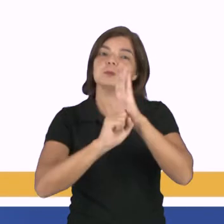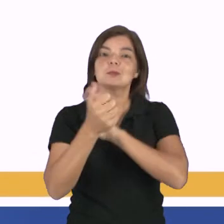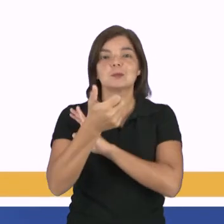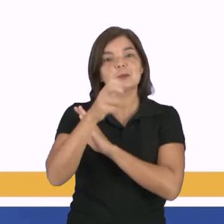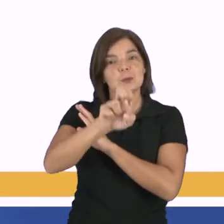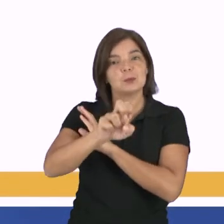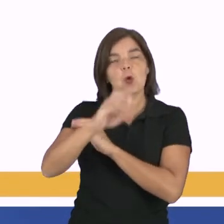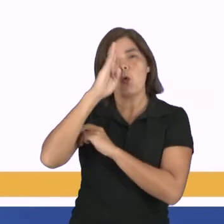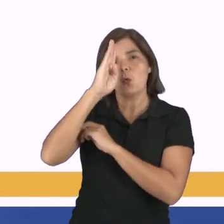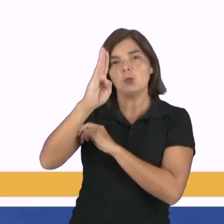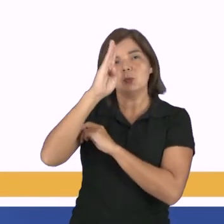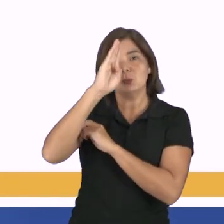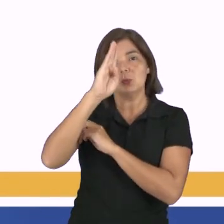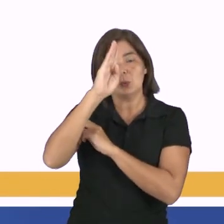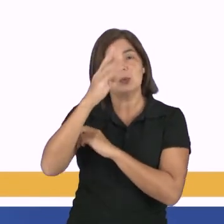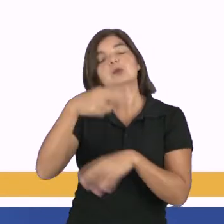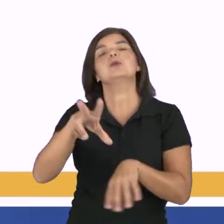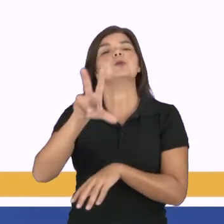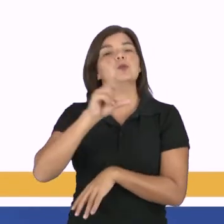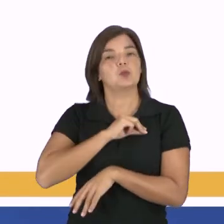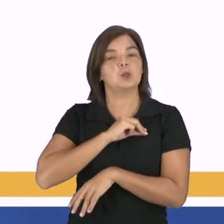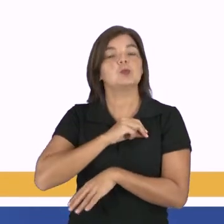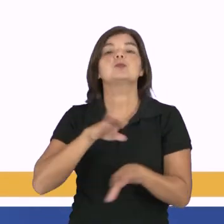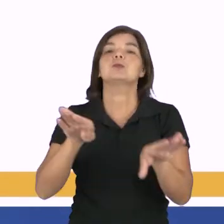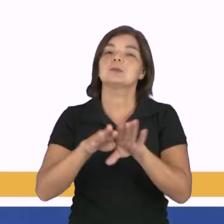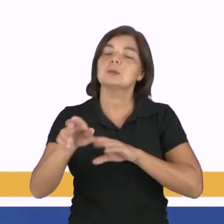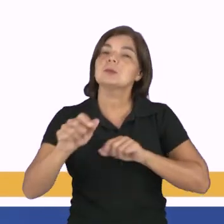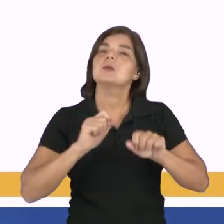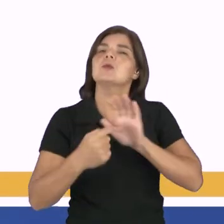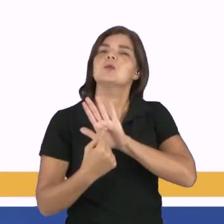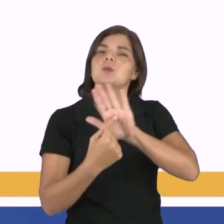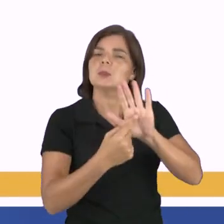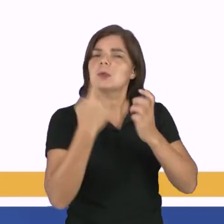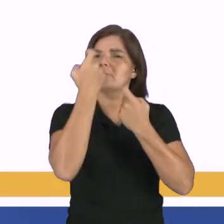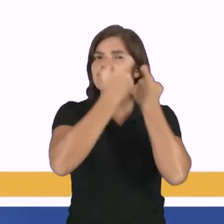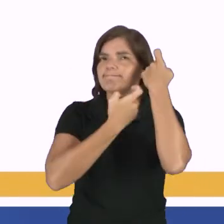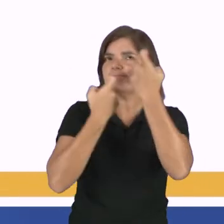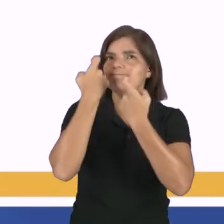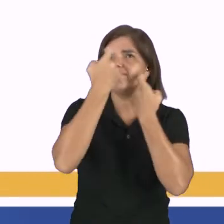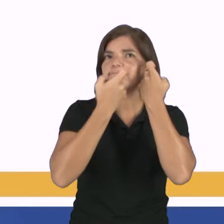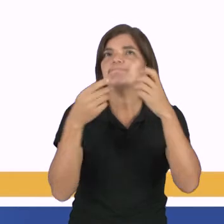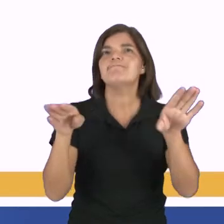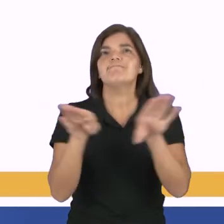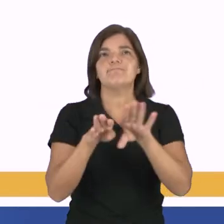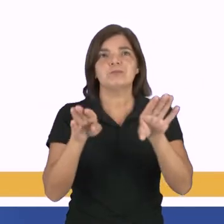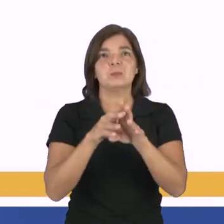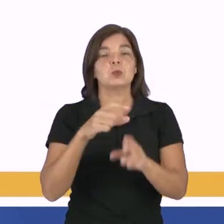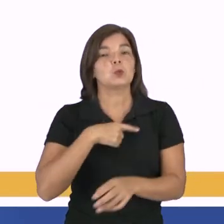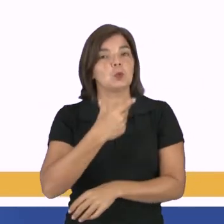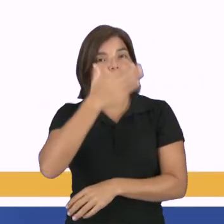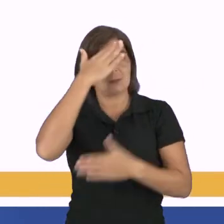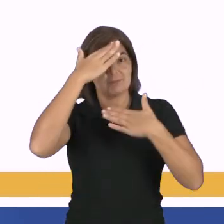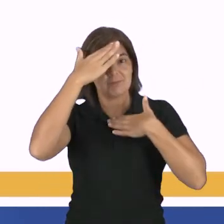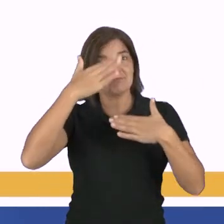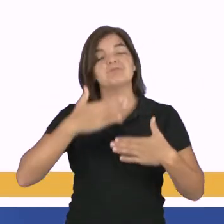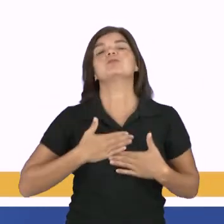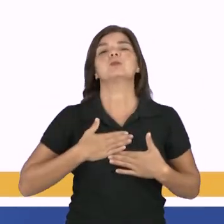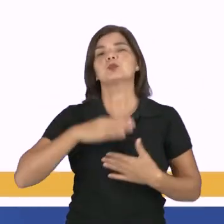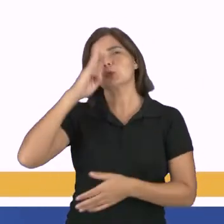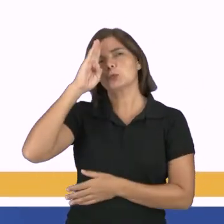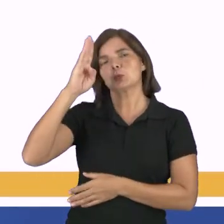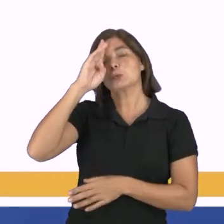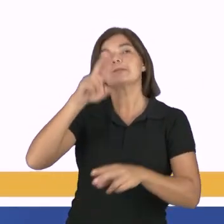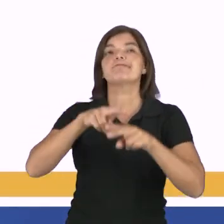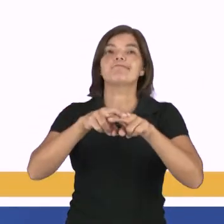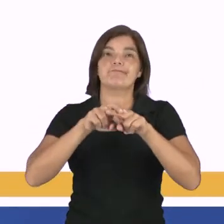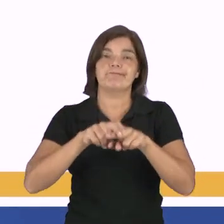o exército espanhol contava com um serviço que demonstrava preocupação com a integridade física dos seus soldados.